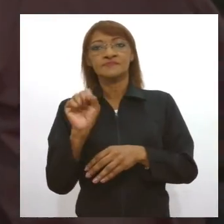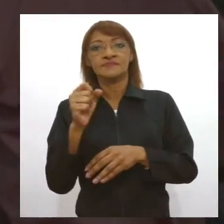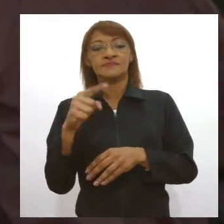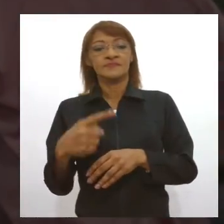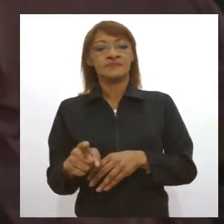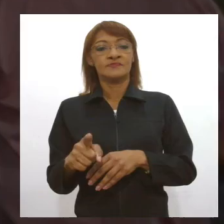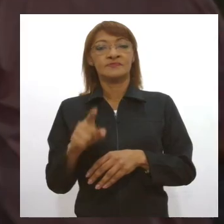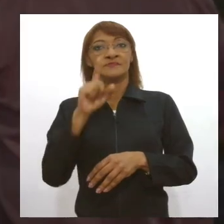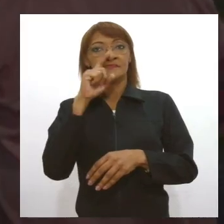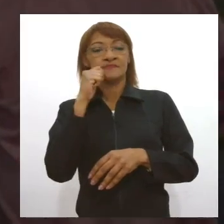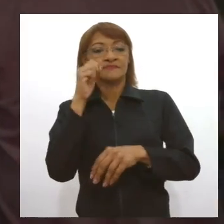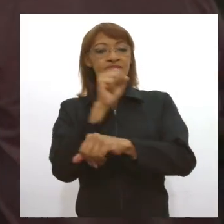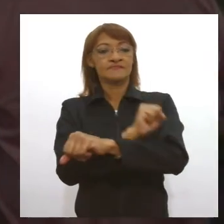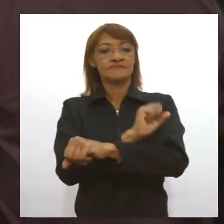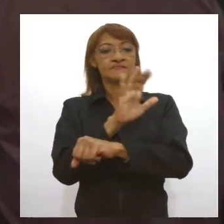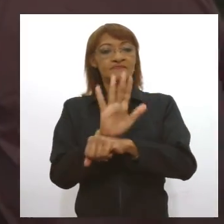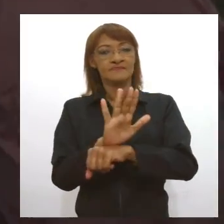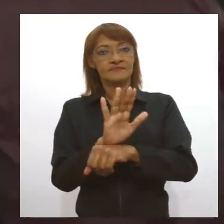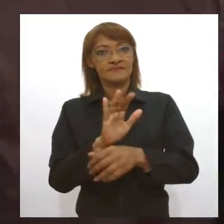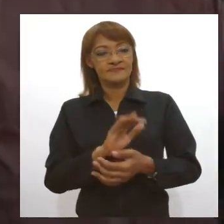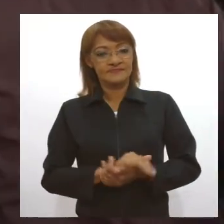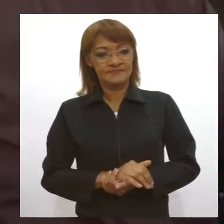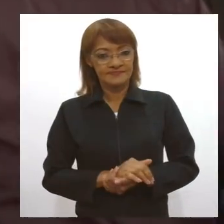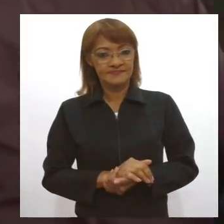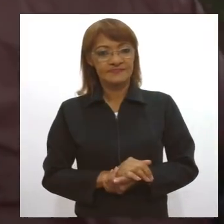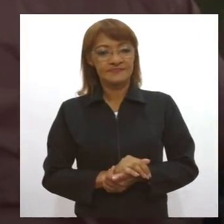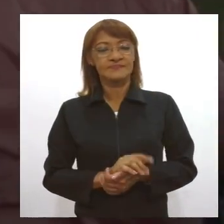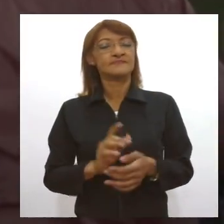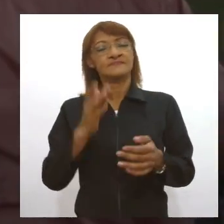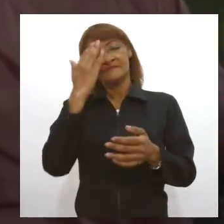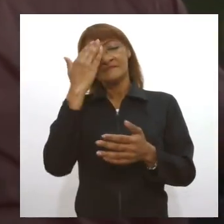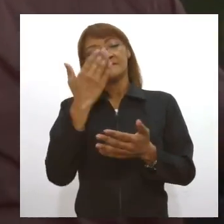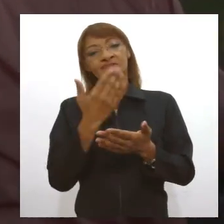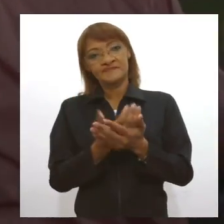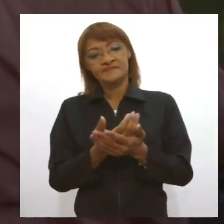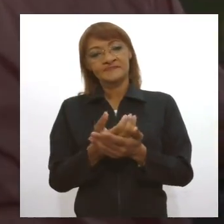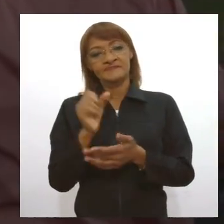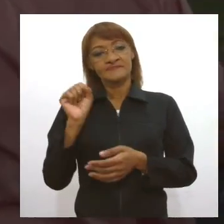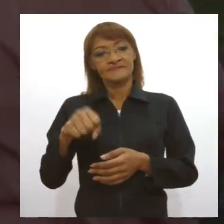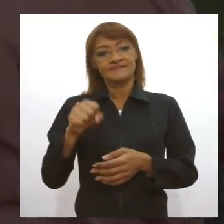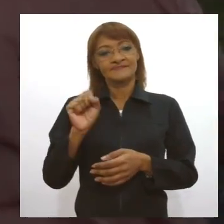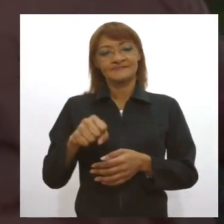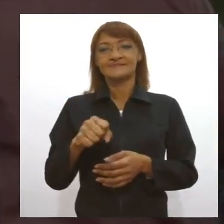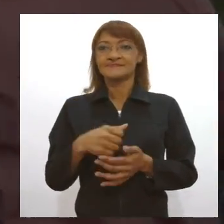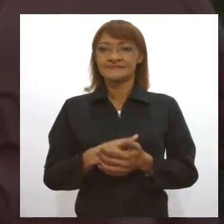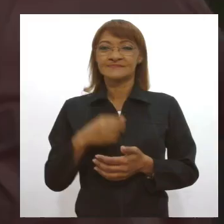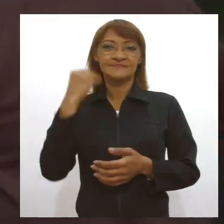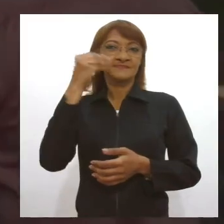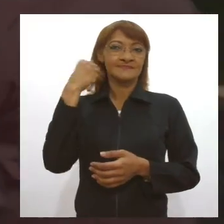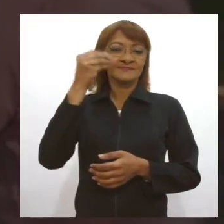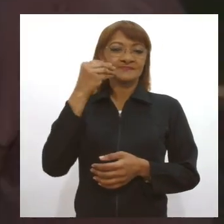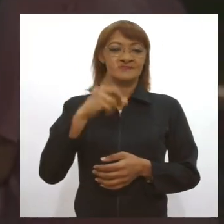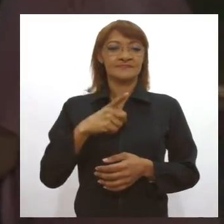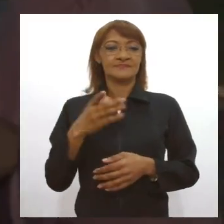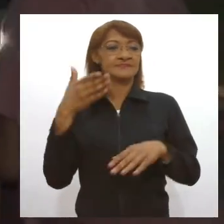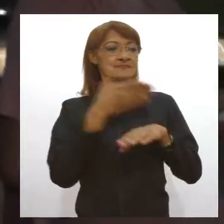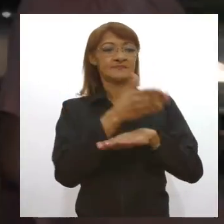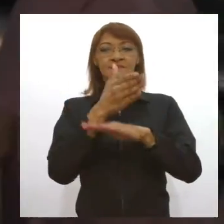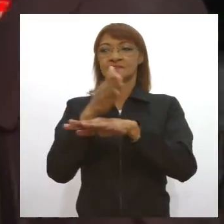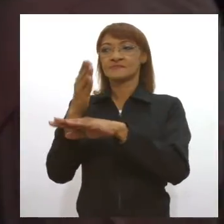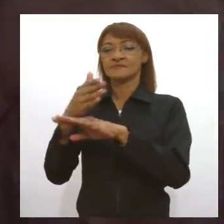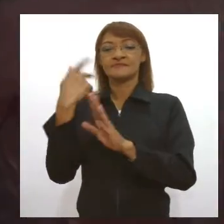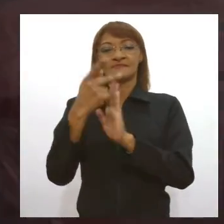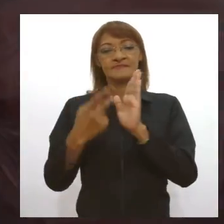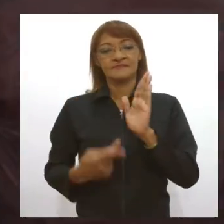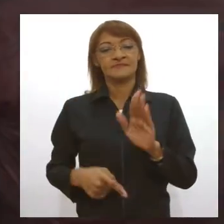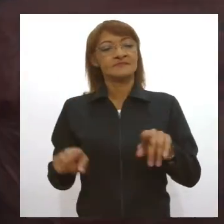não estamos pedindo fazer a ponte. E, for viável, acredito que é viável. Pela experiência que eu tenho por participar de vários outros projetos de